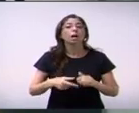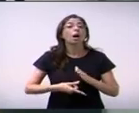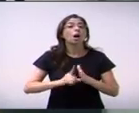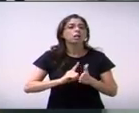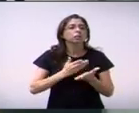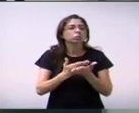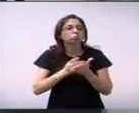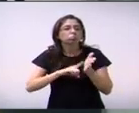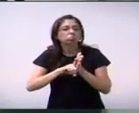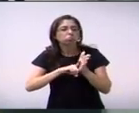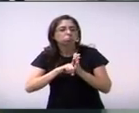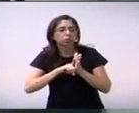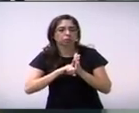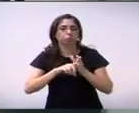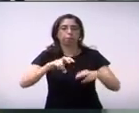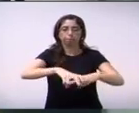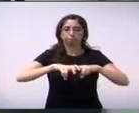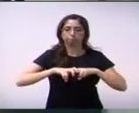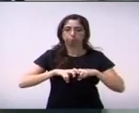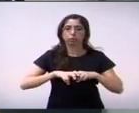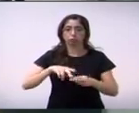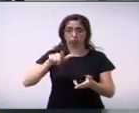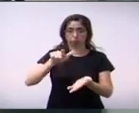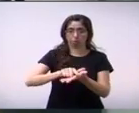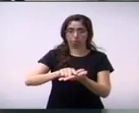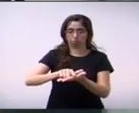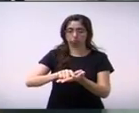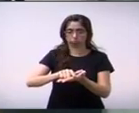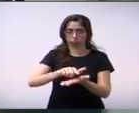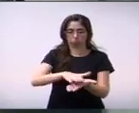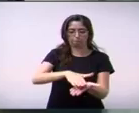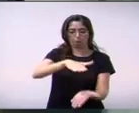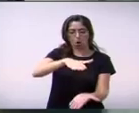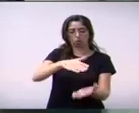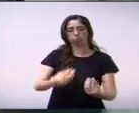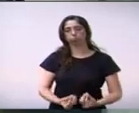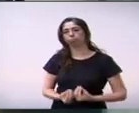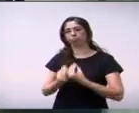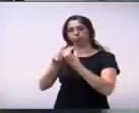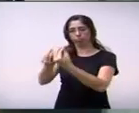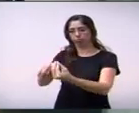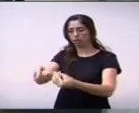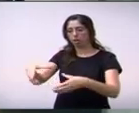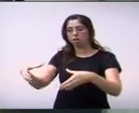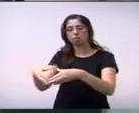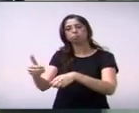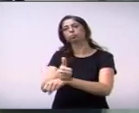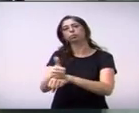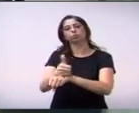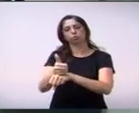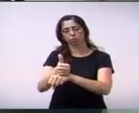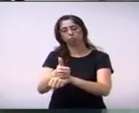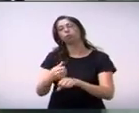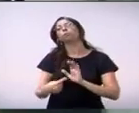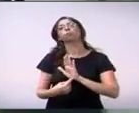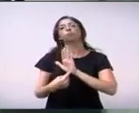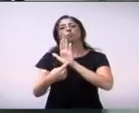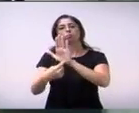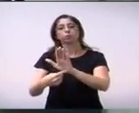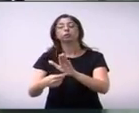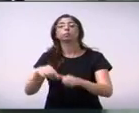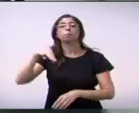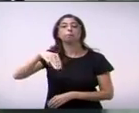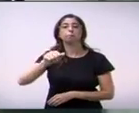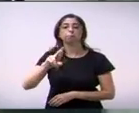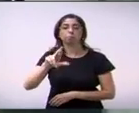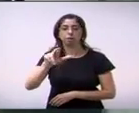debata de maneira conjunta. Tenho o meu compromisso de levar esse pedido especial à secretária da Promotação Social, Amara, e também